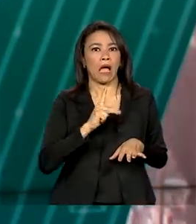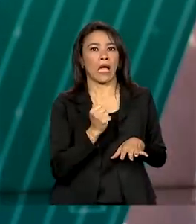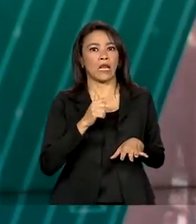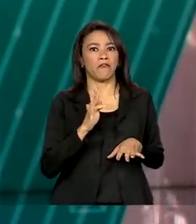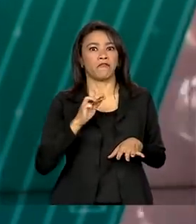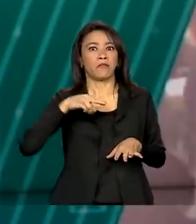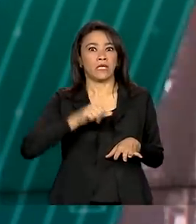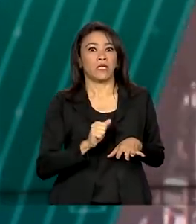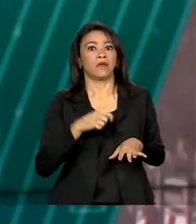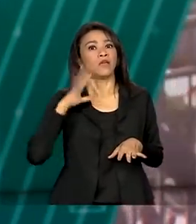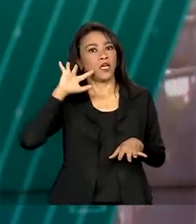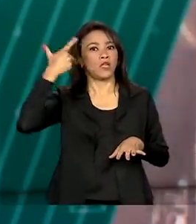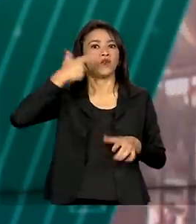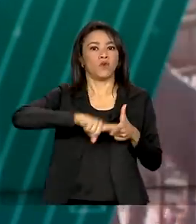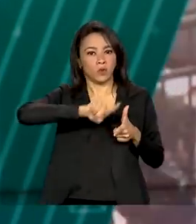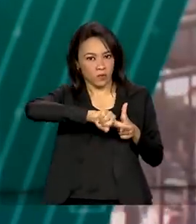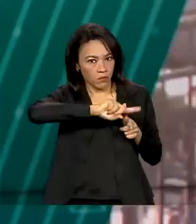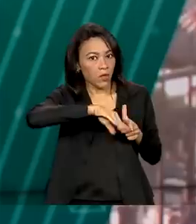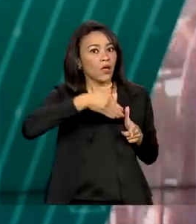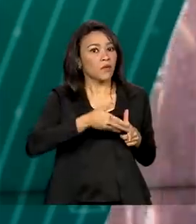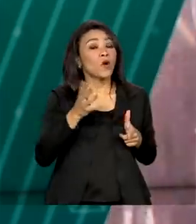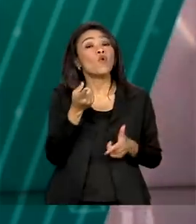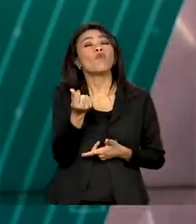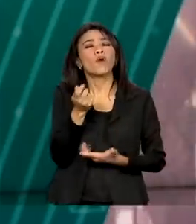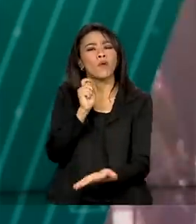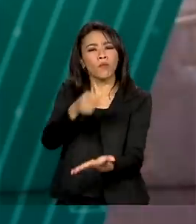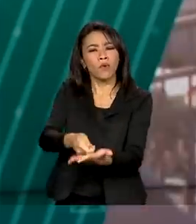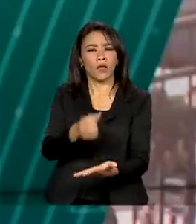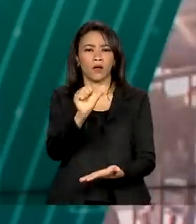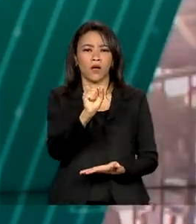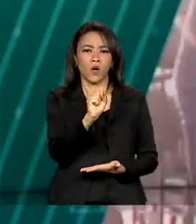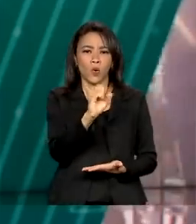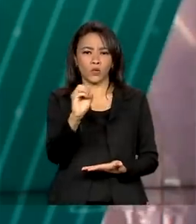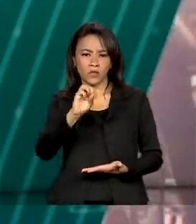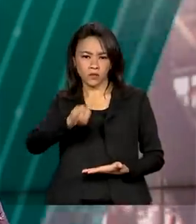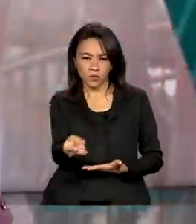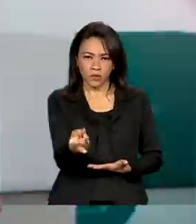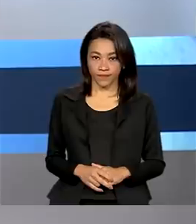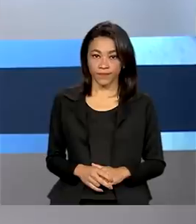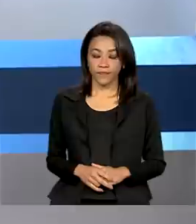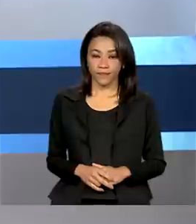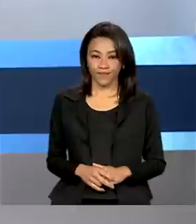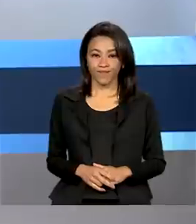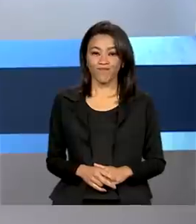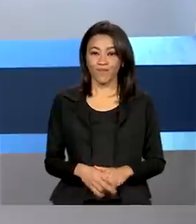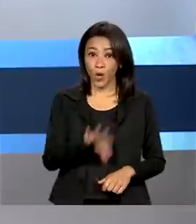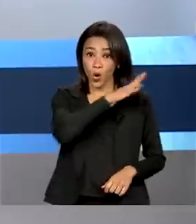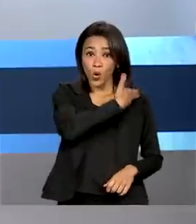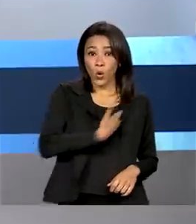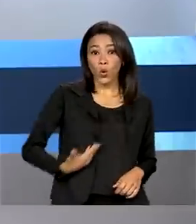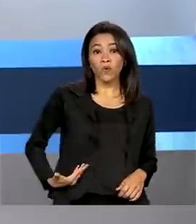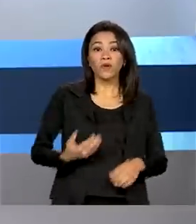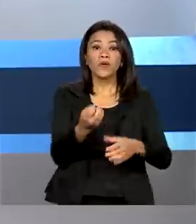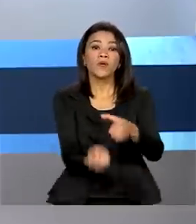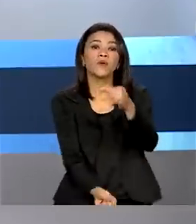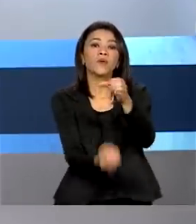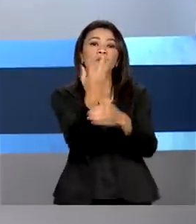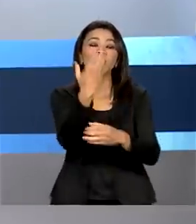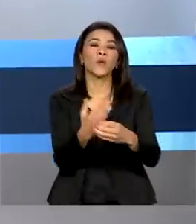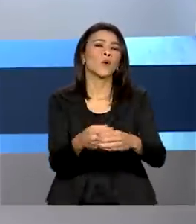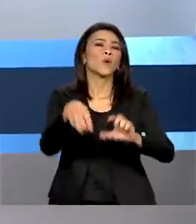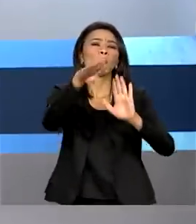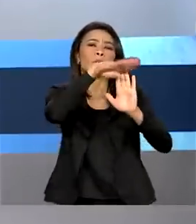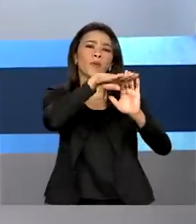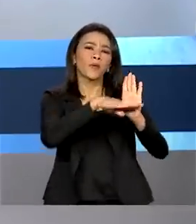com o fisco. O valor total que será pago é de 800 milhões de reais. O governo criou o Programa de